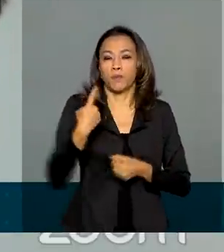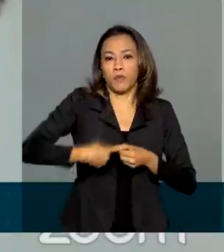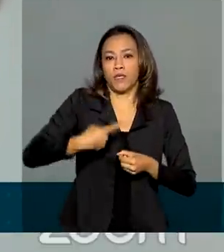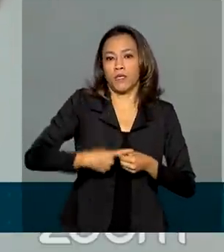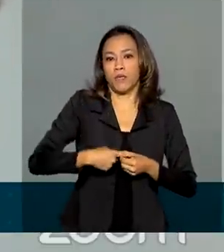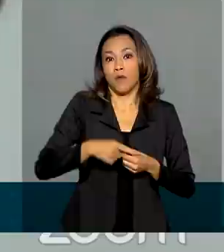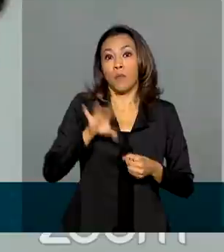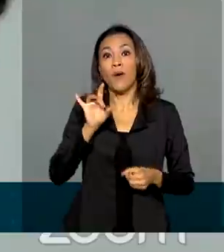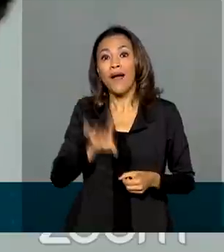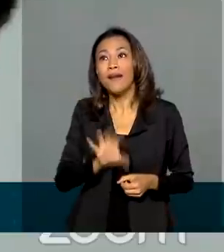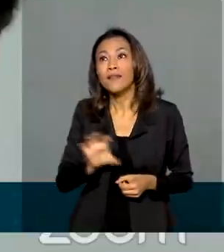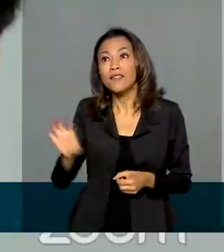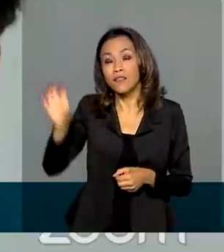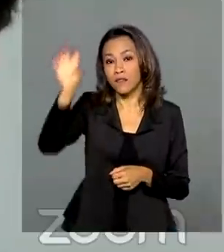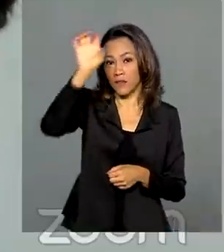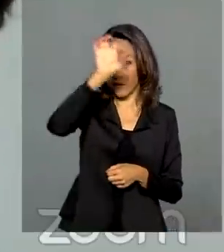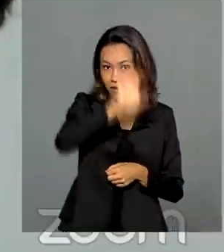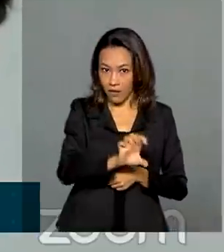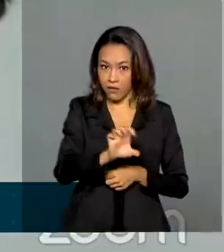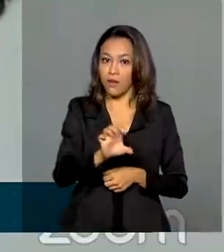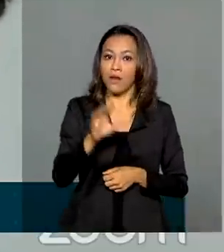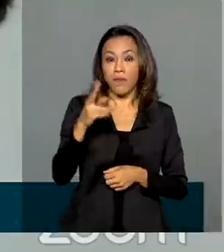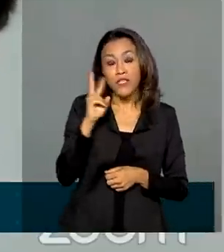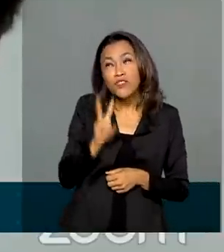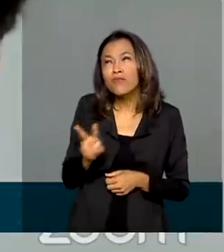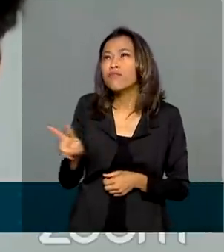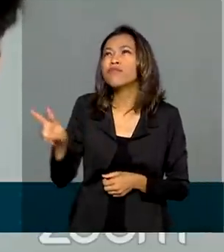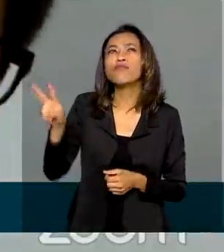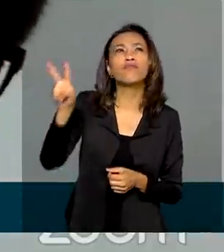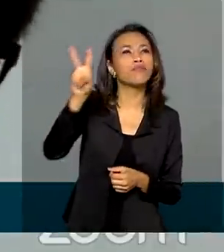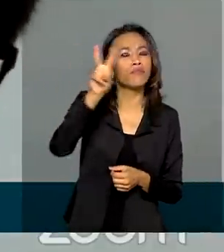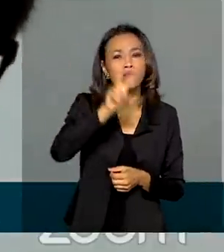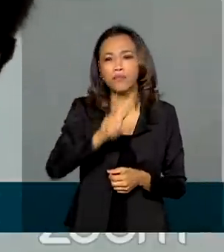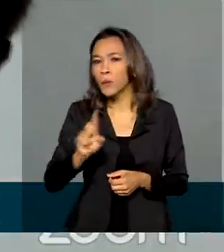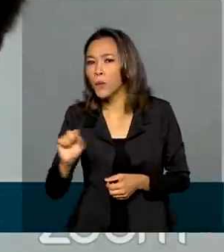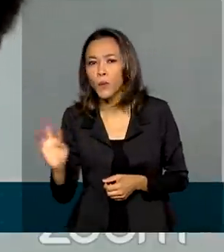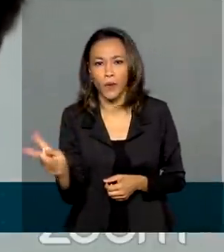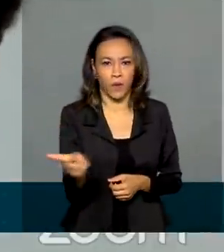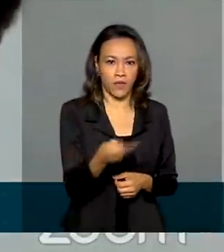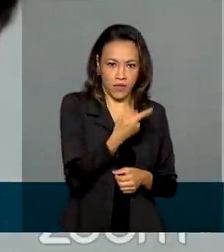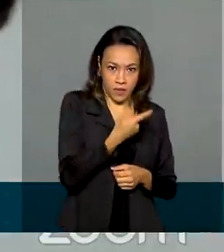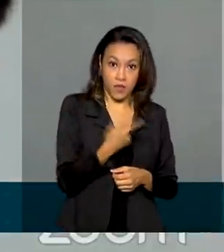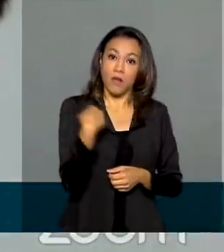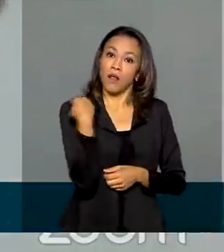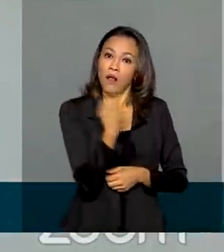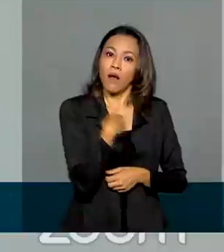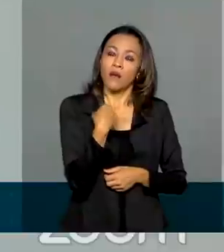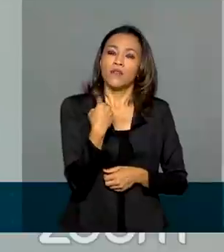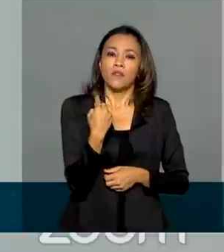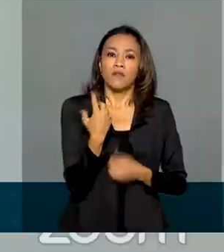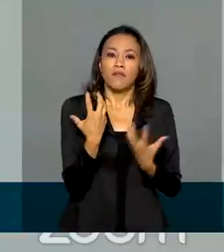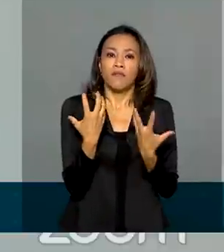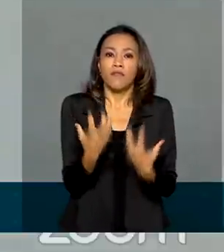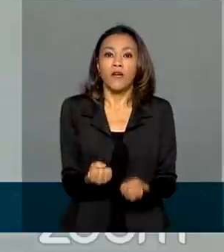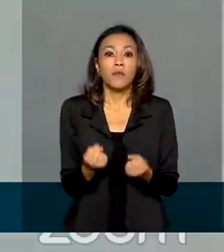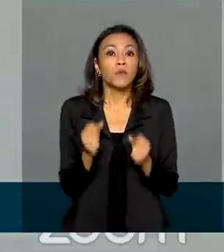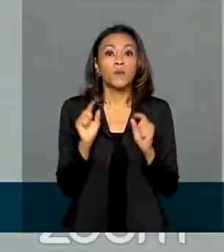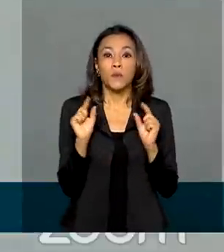da federação, para ter esse retrato em profundidade. Nós vamos levar em consideração